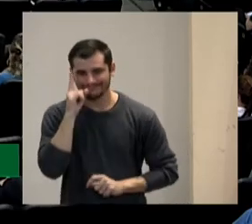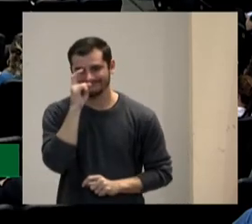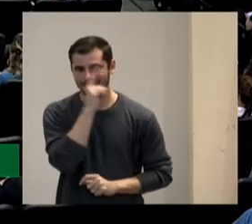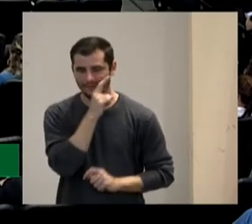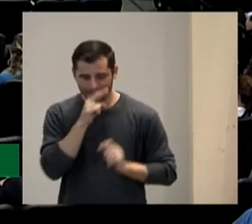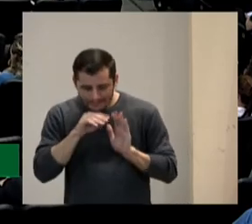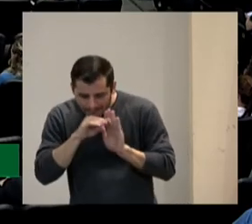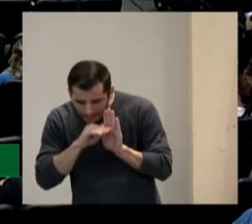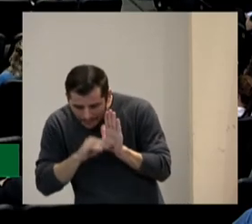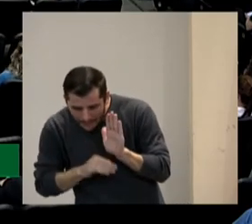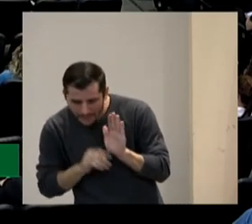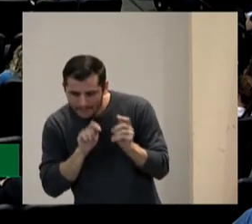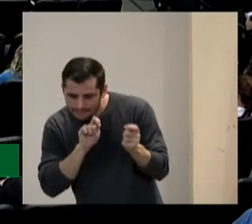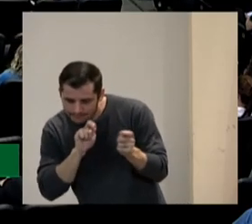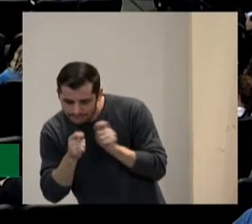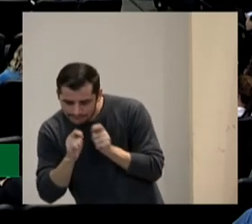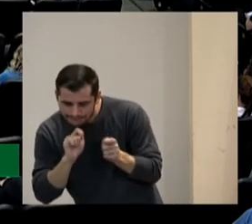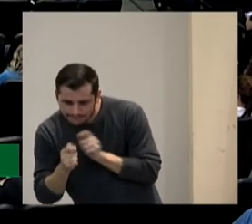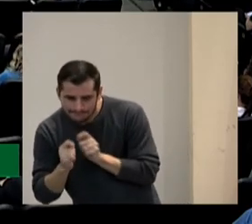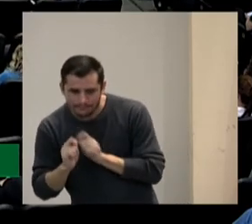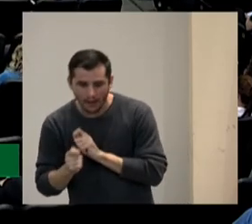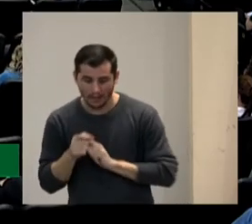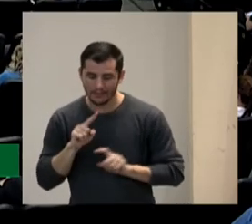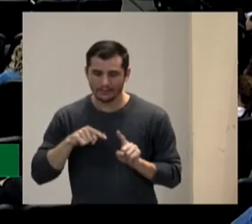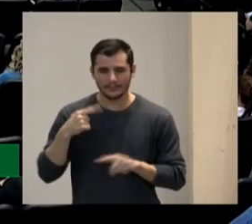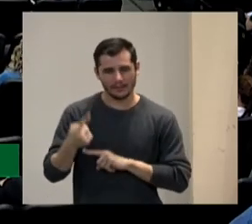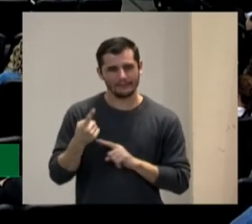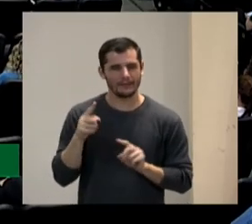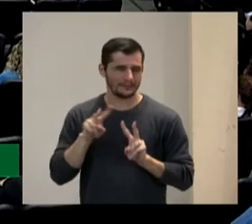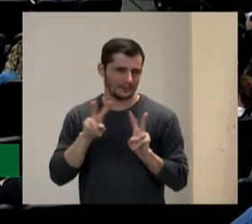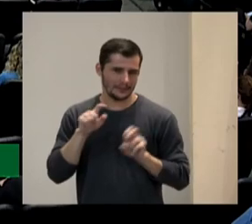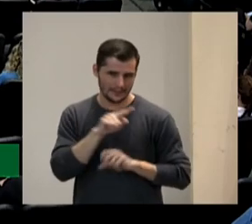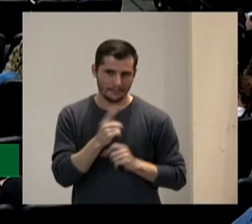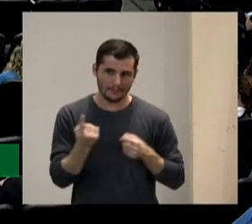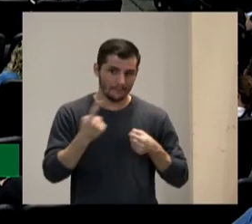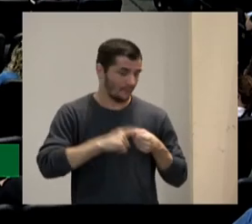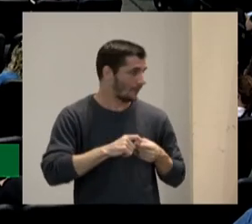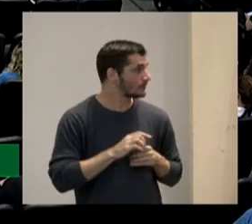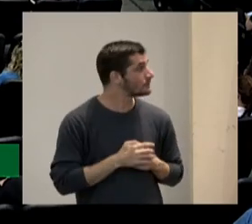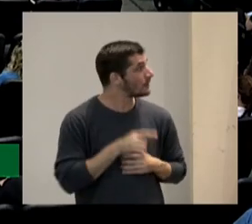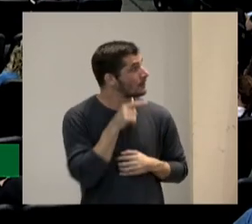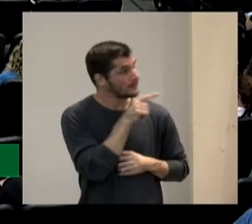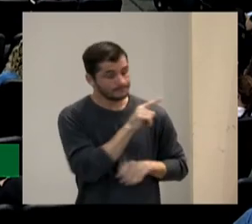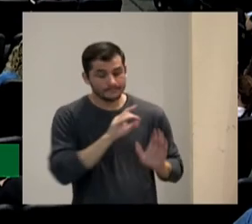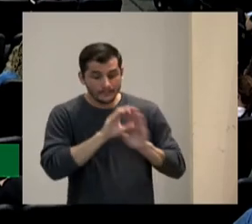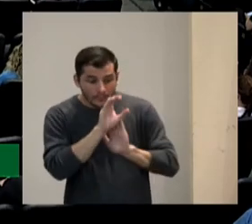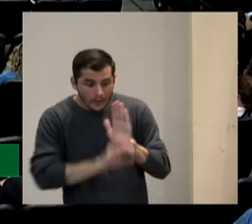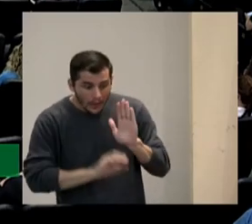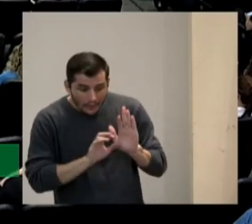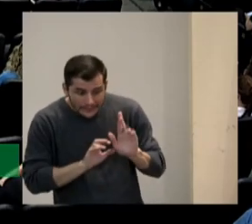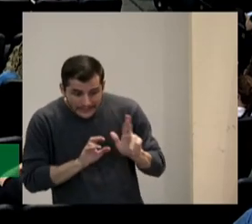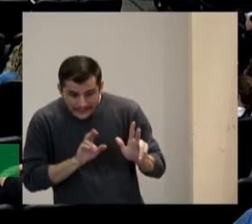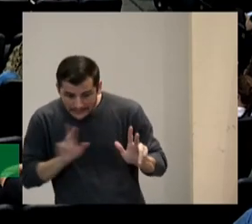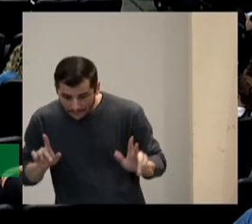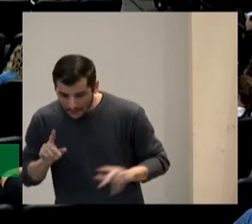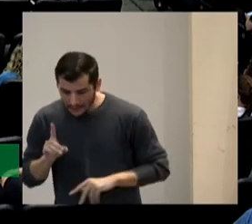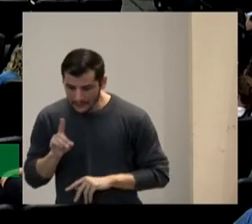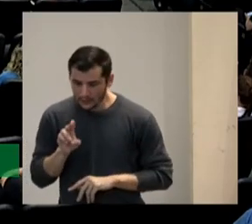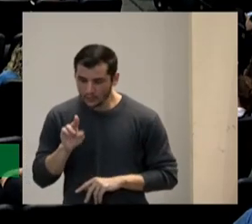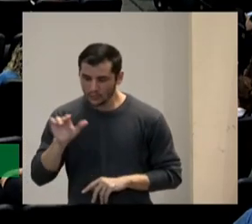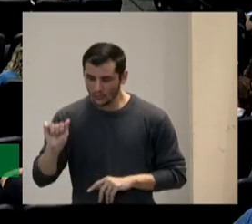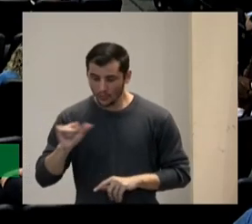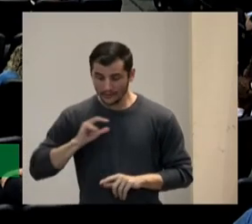referiré depois algumas coisas sobre isso aí a diferenciação curricular o DUA quando utilizamos o conceito de